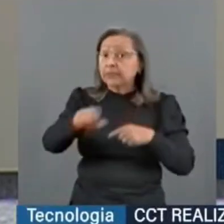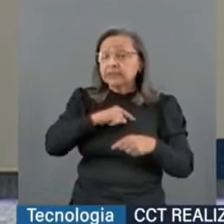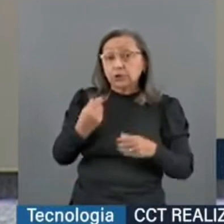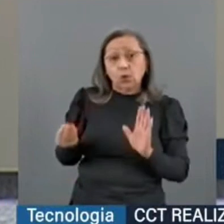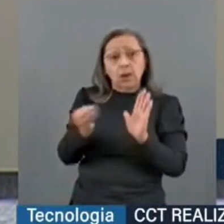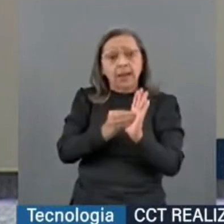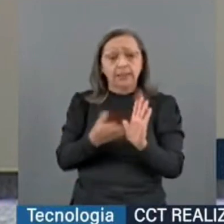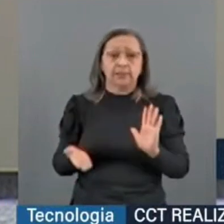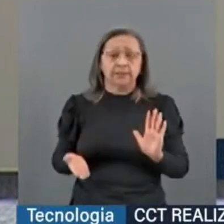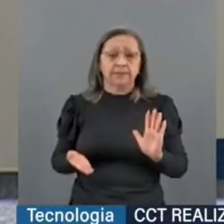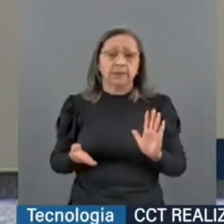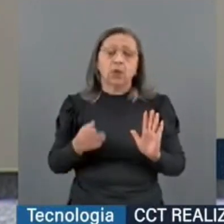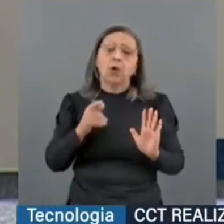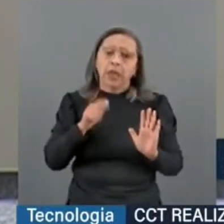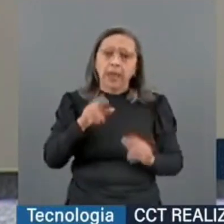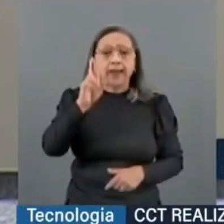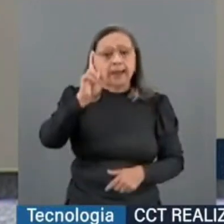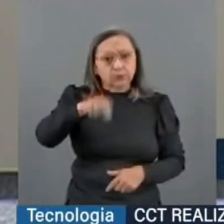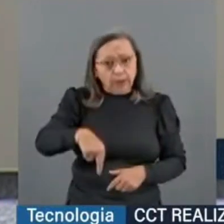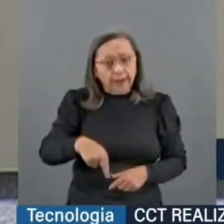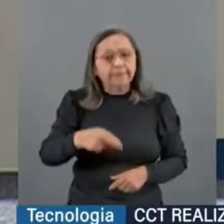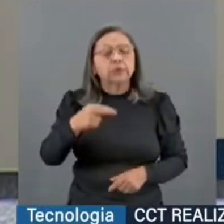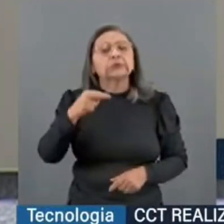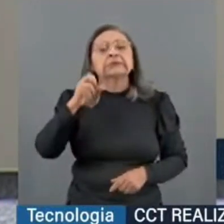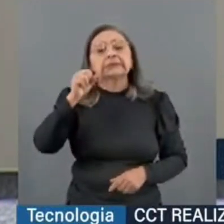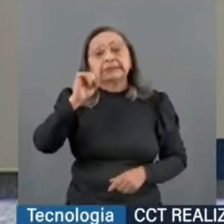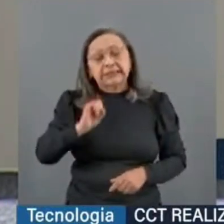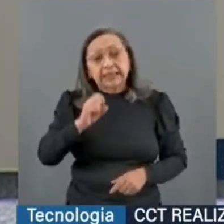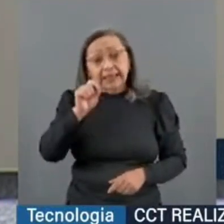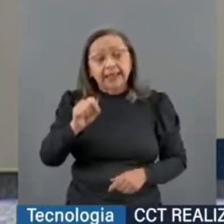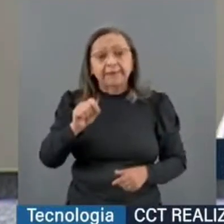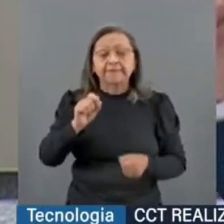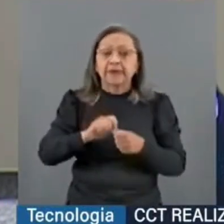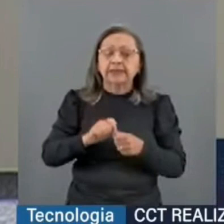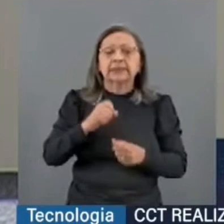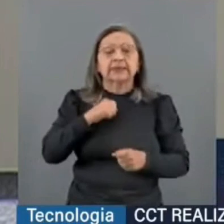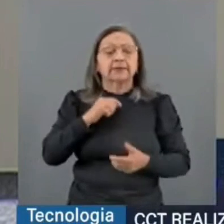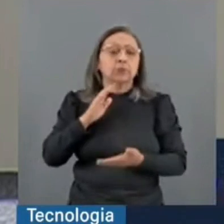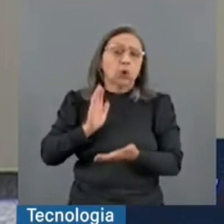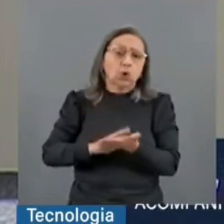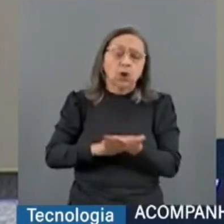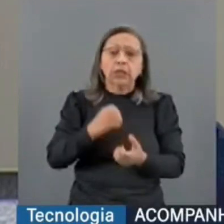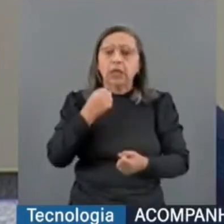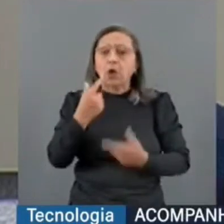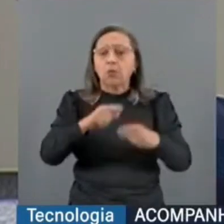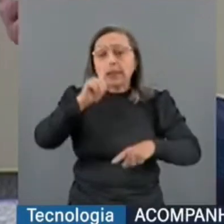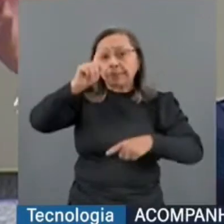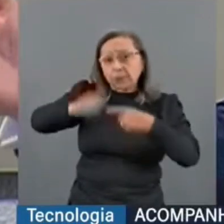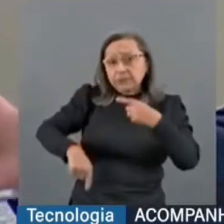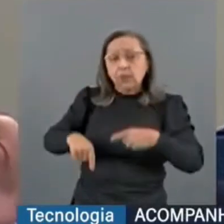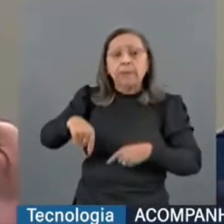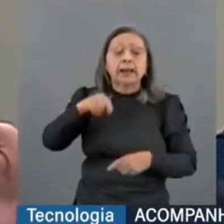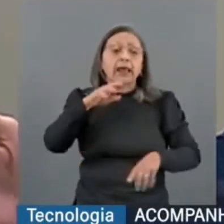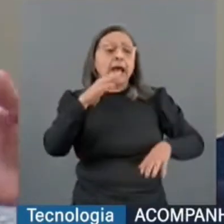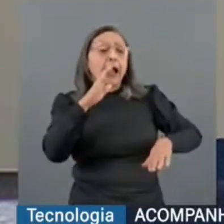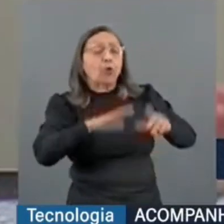estabelecida. Quer dizer, é razoável que se estabeleça determinada proibição para uma